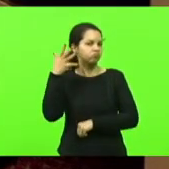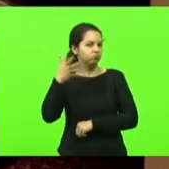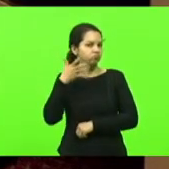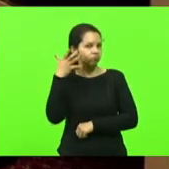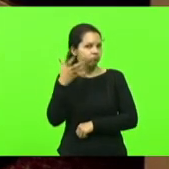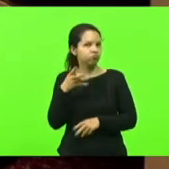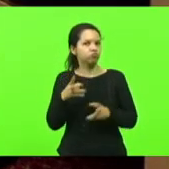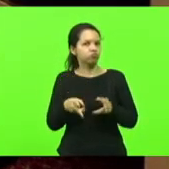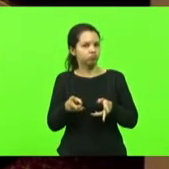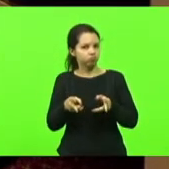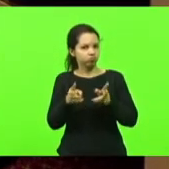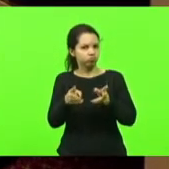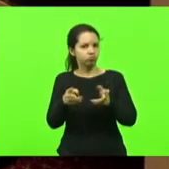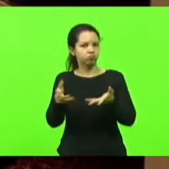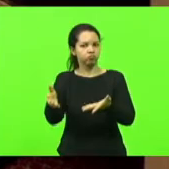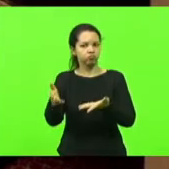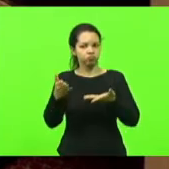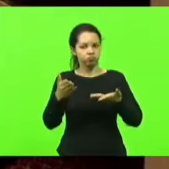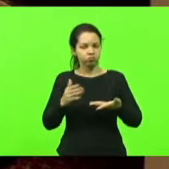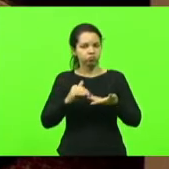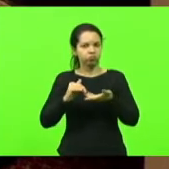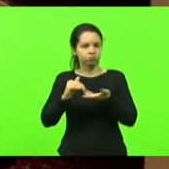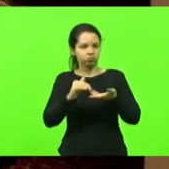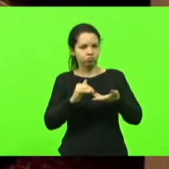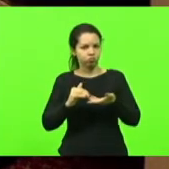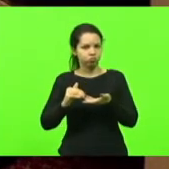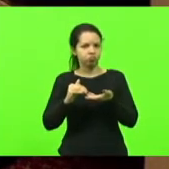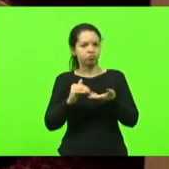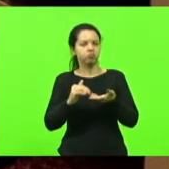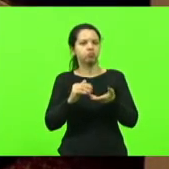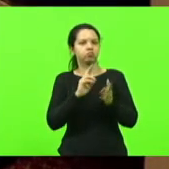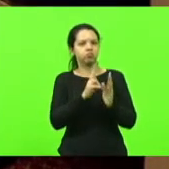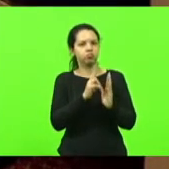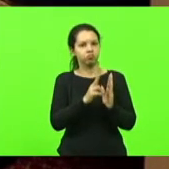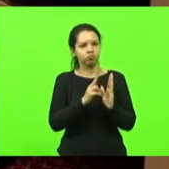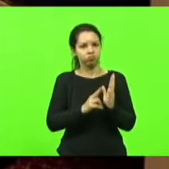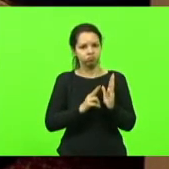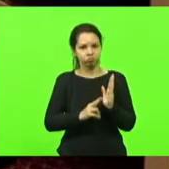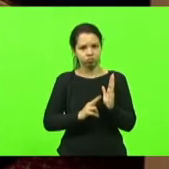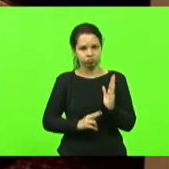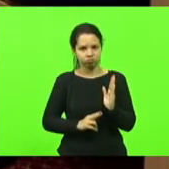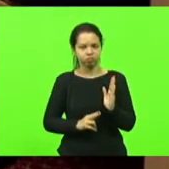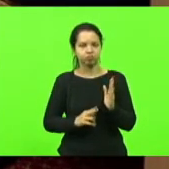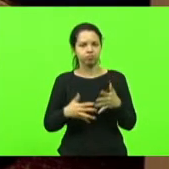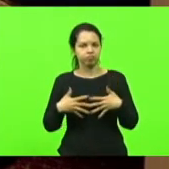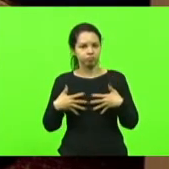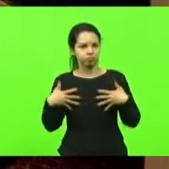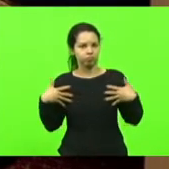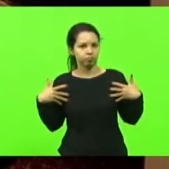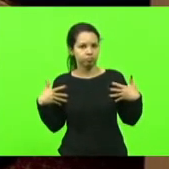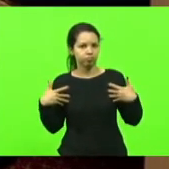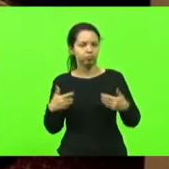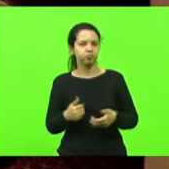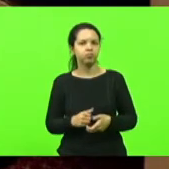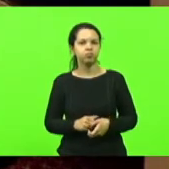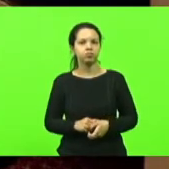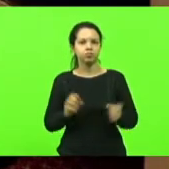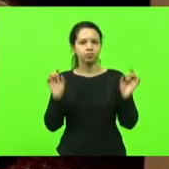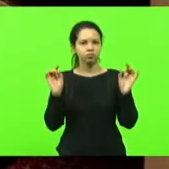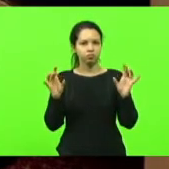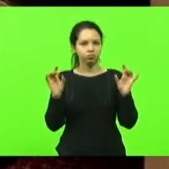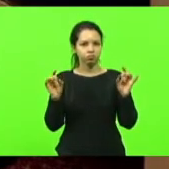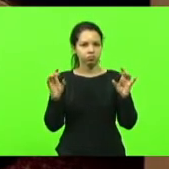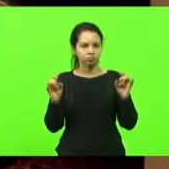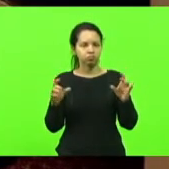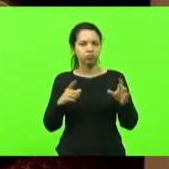o senhor presidente convidou o mestre de cerimônias para proceder à nominata dos homenageados, que na oportunidade receberam